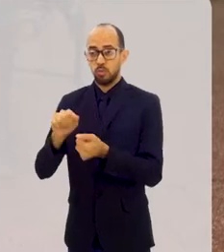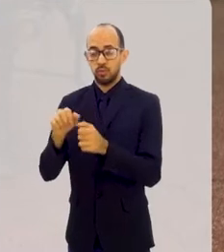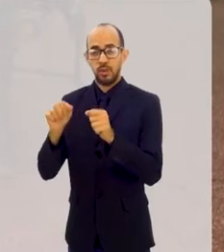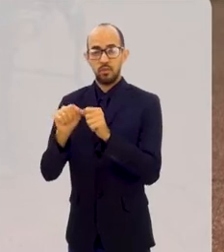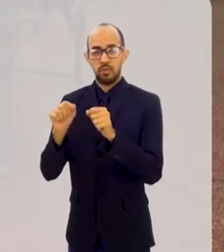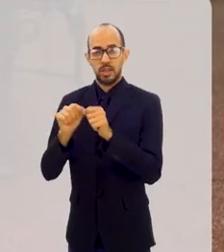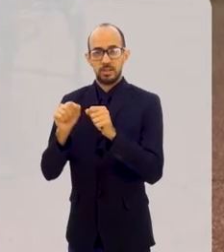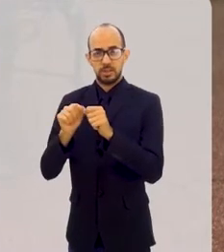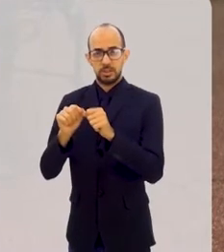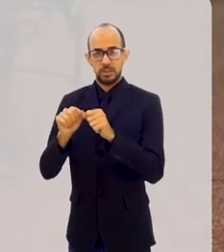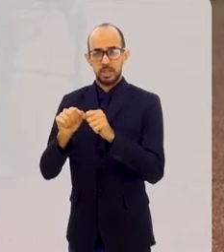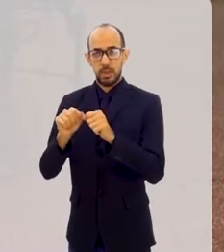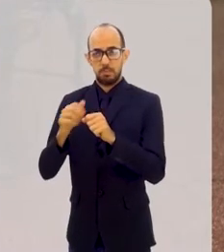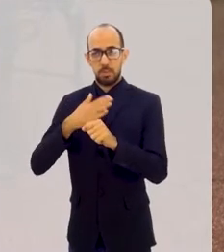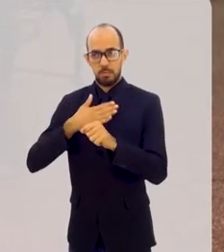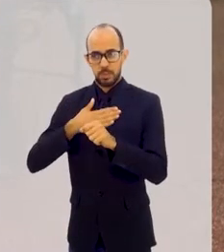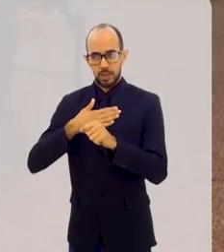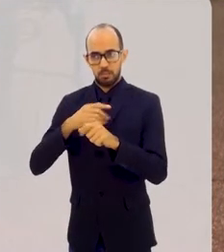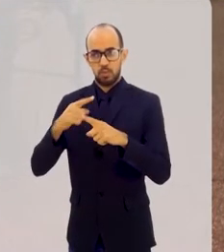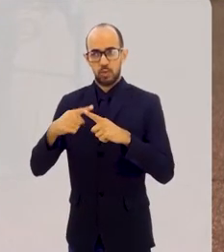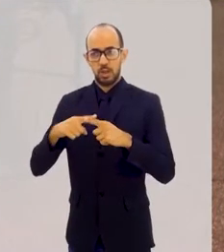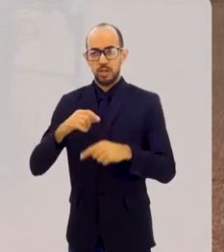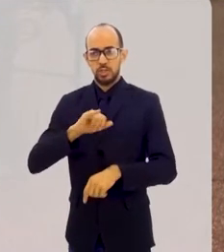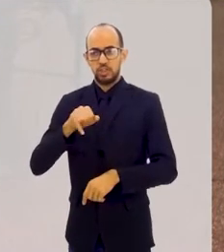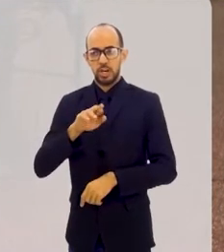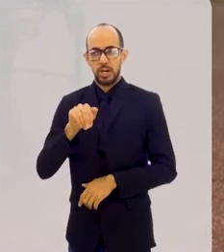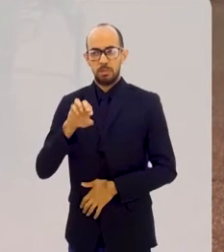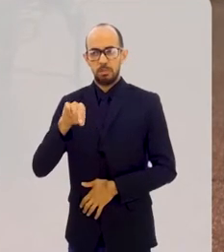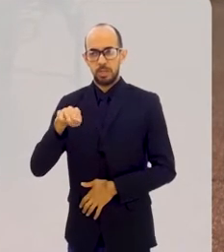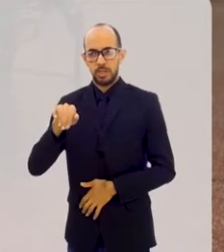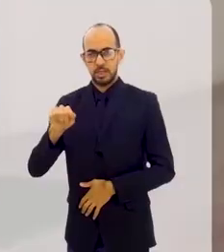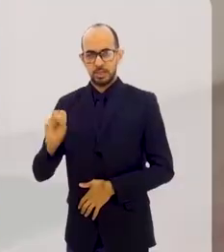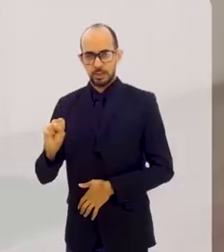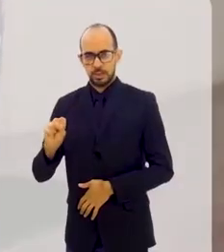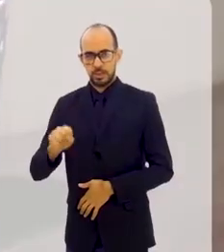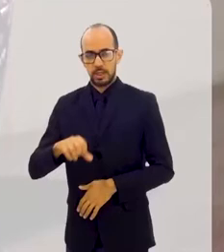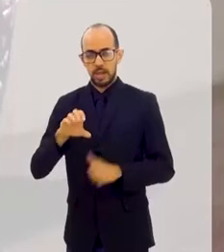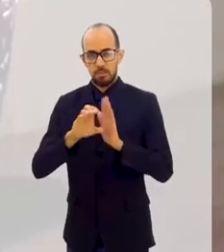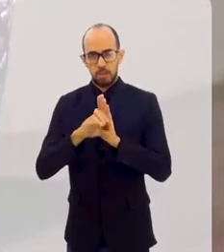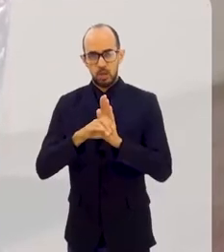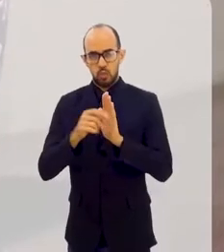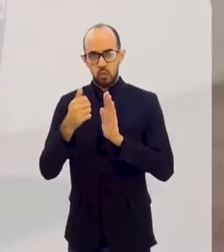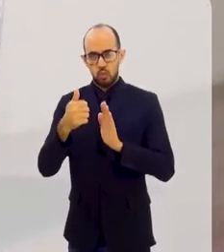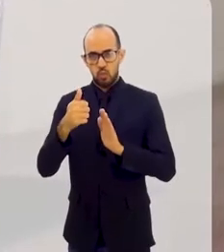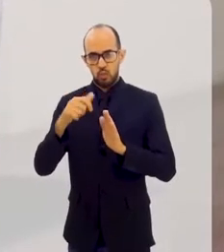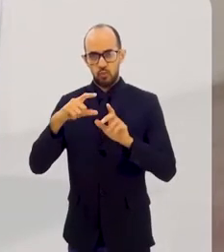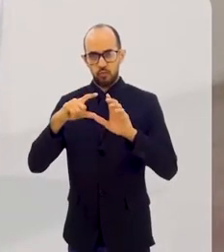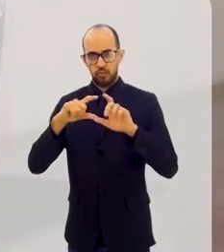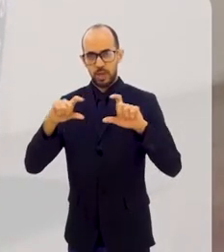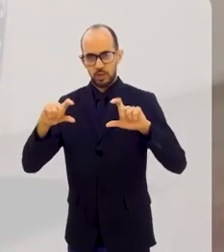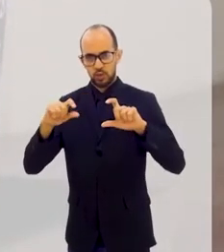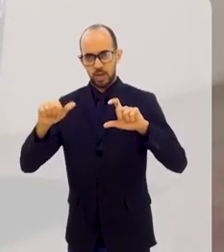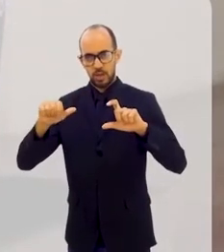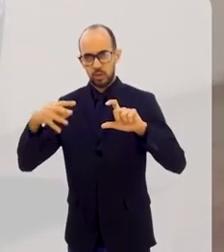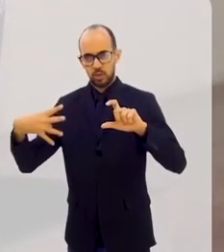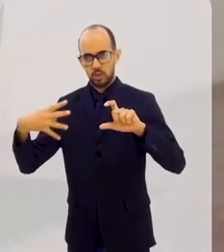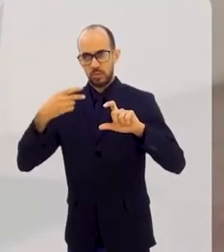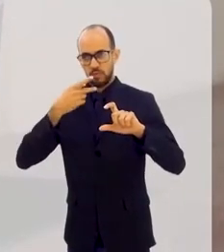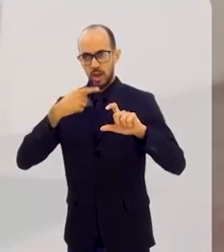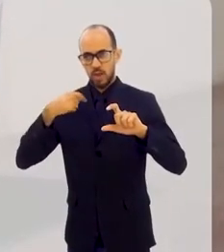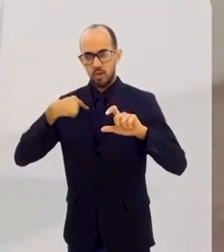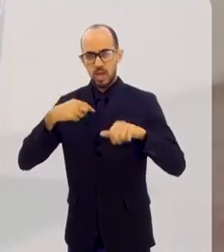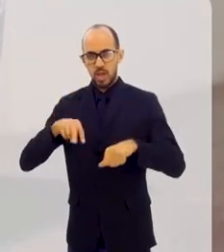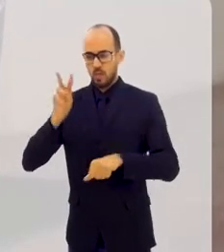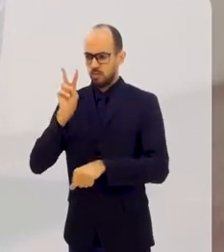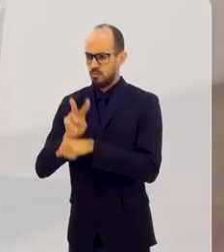cumprir a sua palavra. Porque, lá em Jeremias, capítulo 1, verso 12, falou que Deus, eu